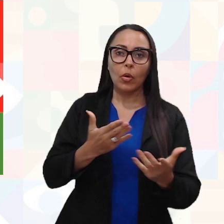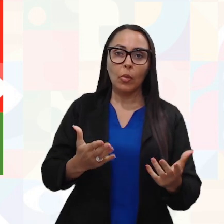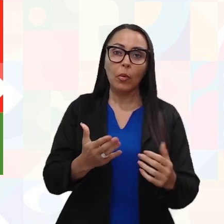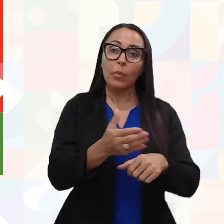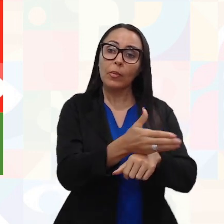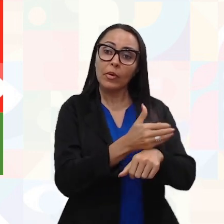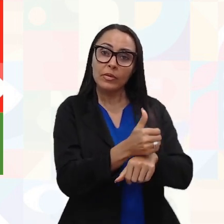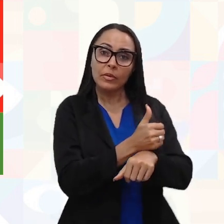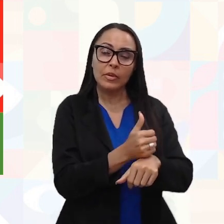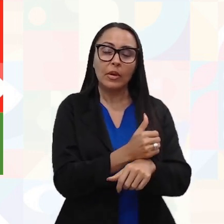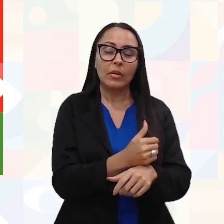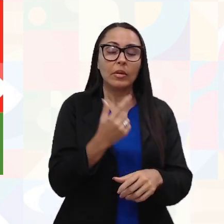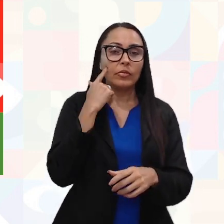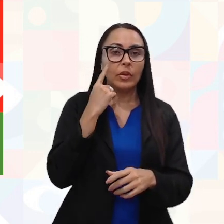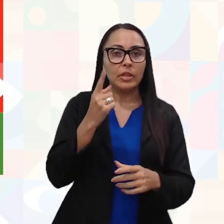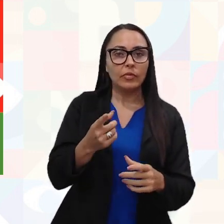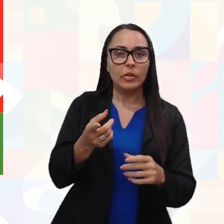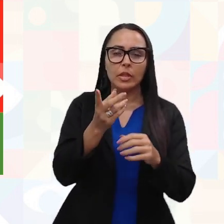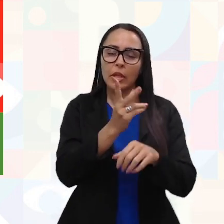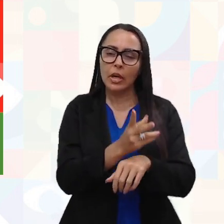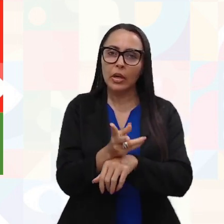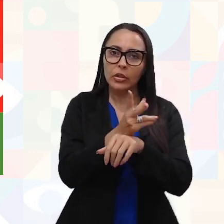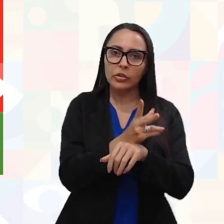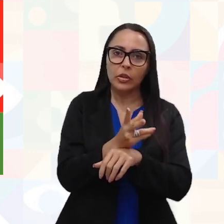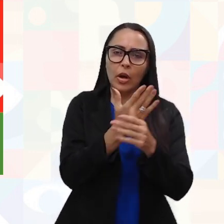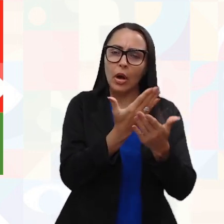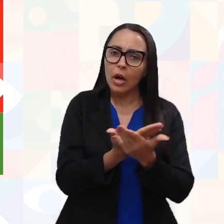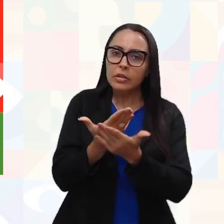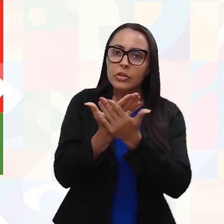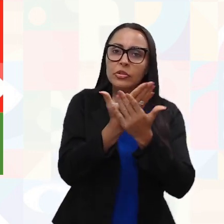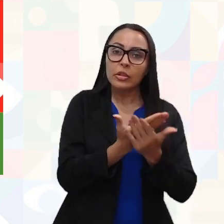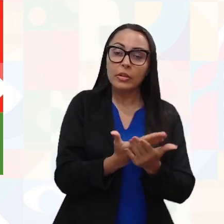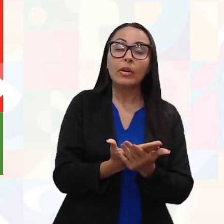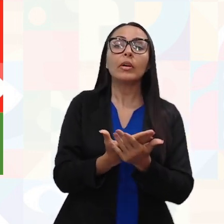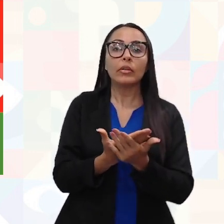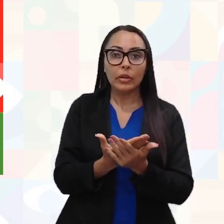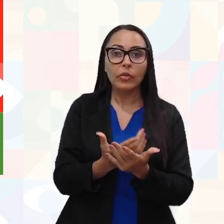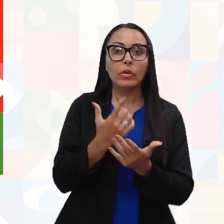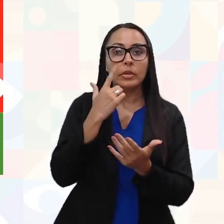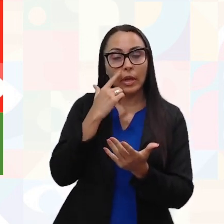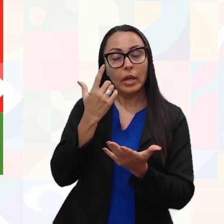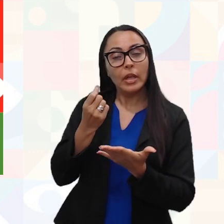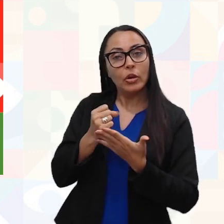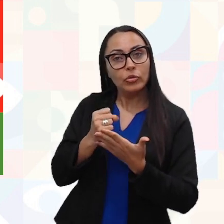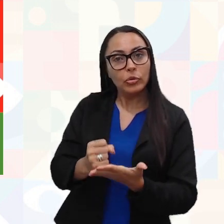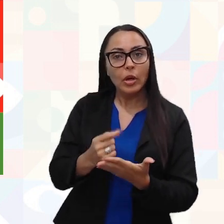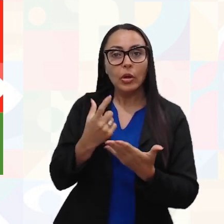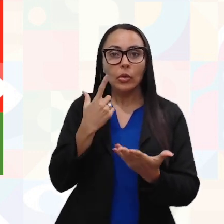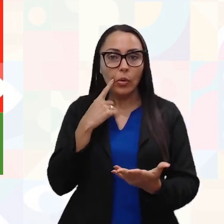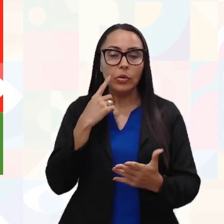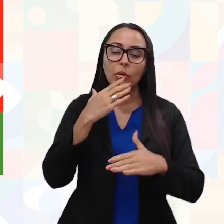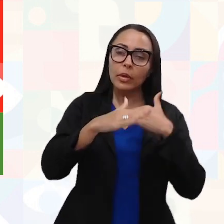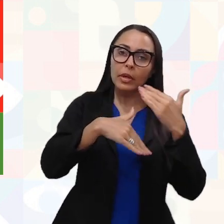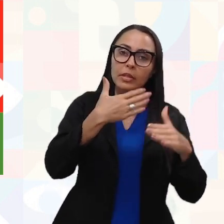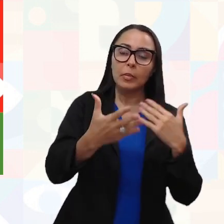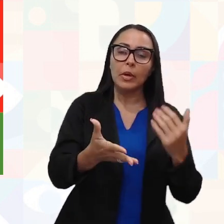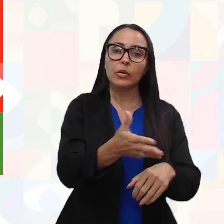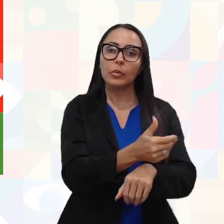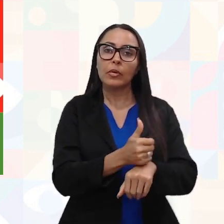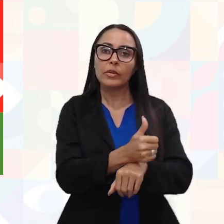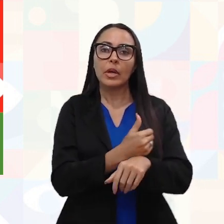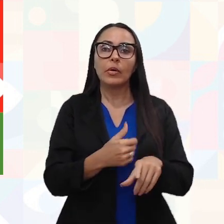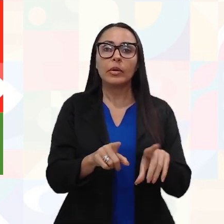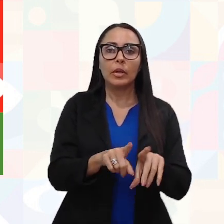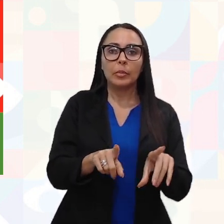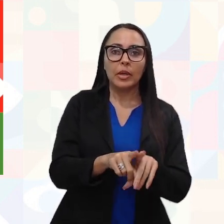Então o fato de você estar aqui assistindo essa videoaula, já está contribuindo para o seu crescimento profissional. E também